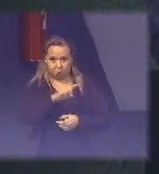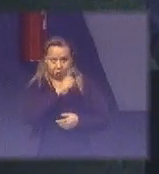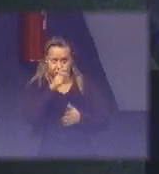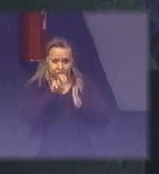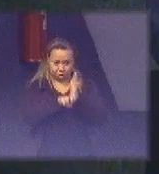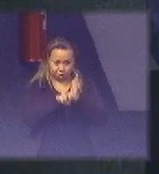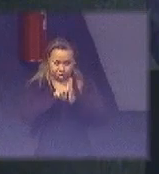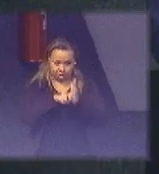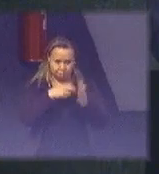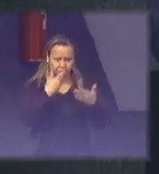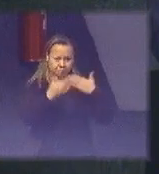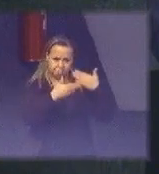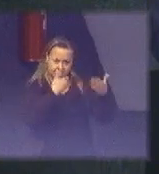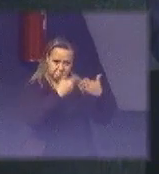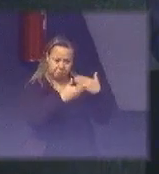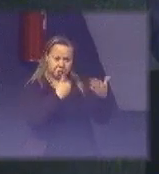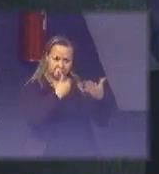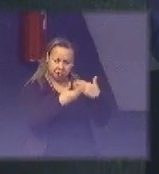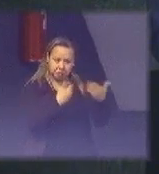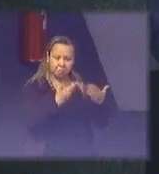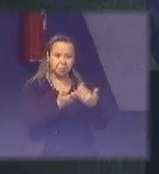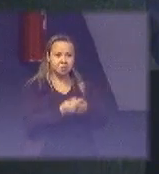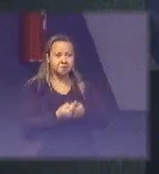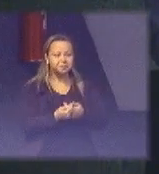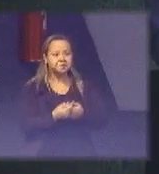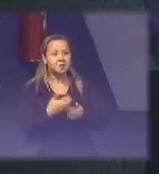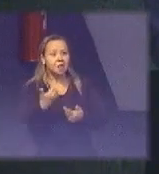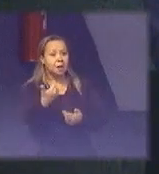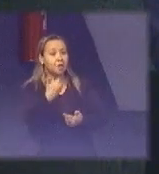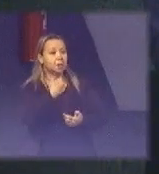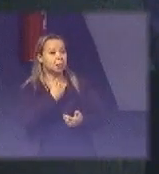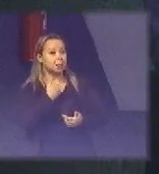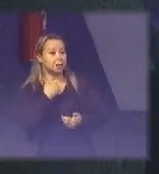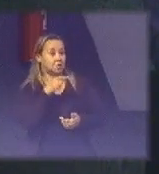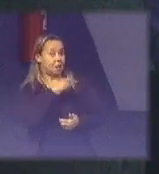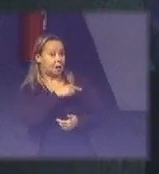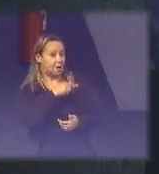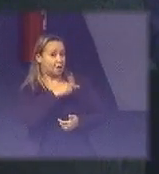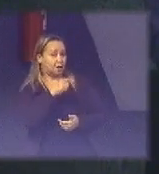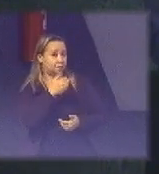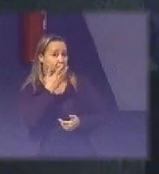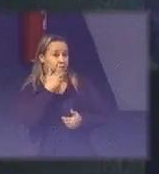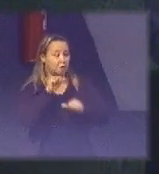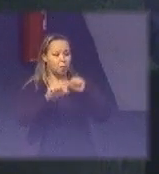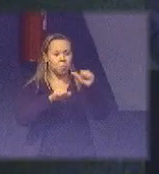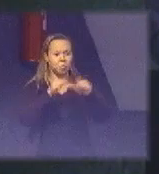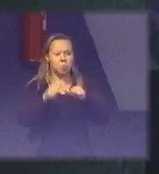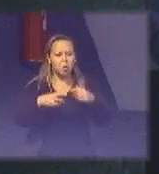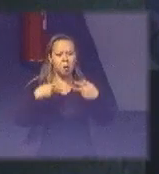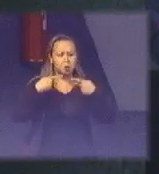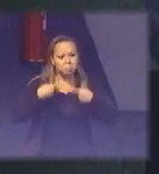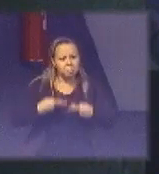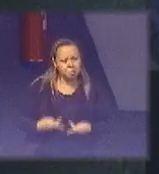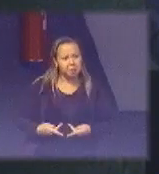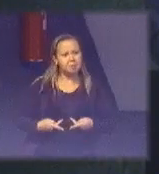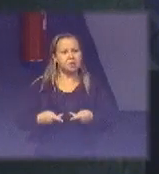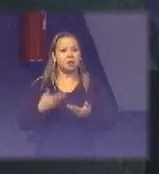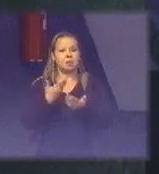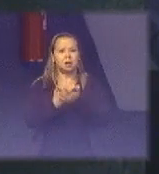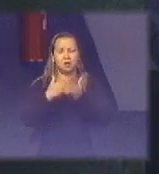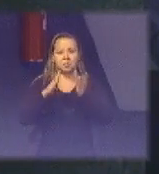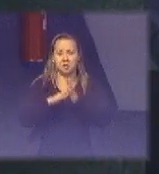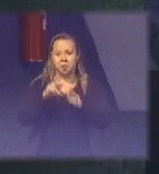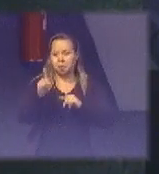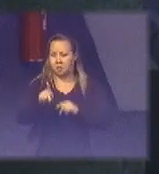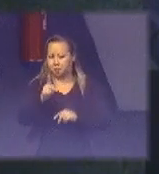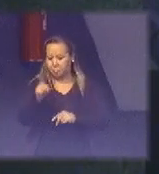conversei com ele, e ele me disse o seguinte, que ela mudou muito o comportamento dela na escola. Ela... A professora